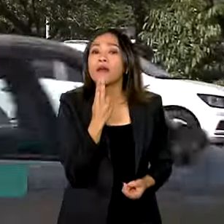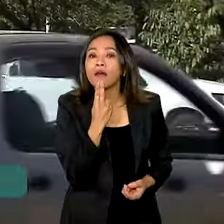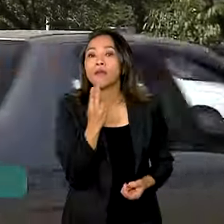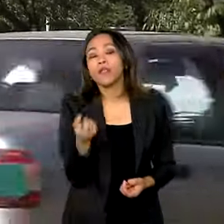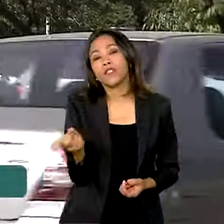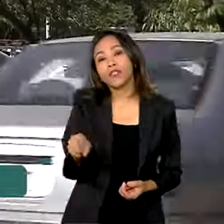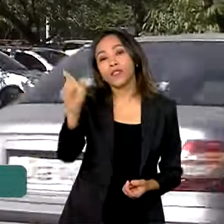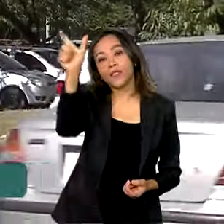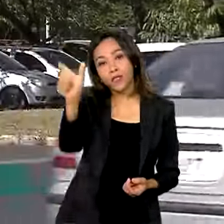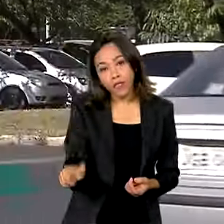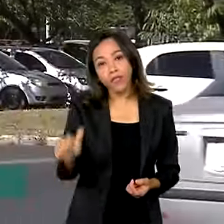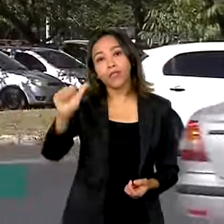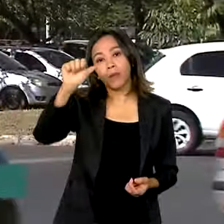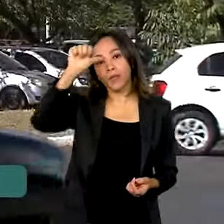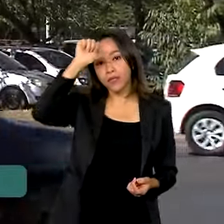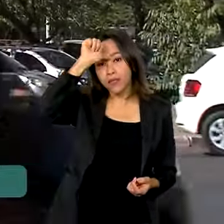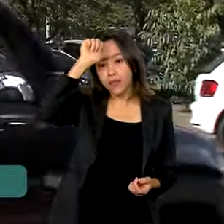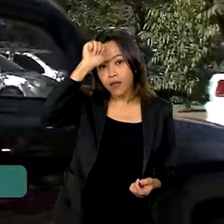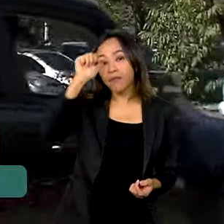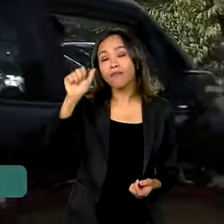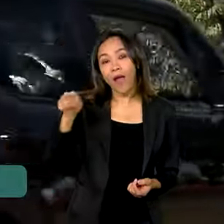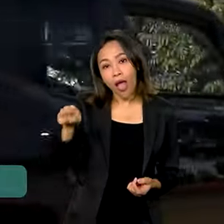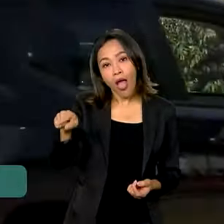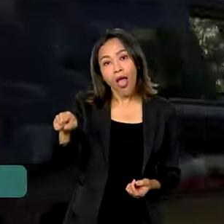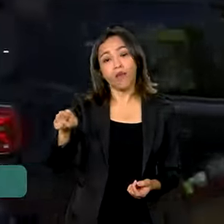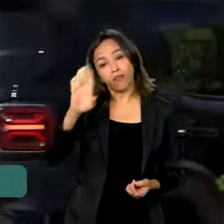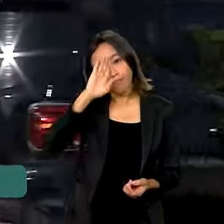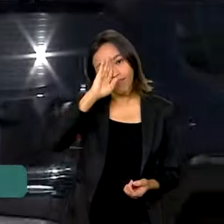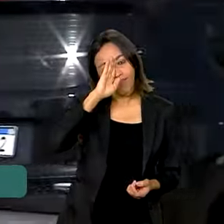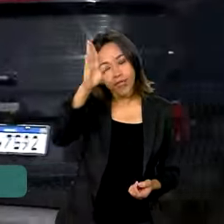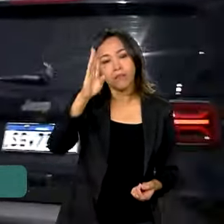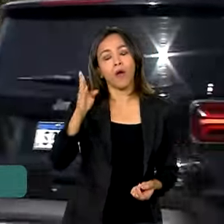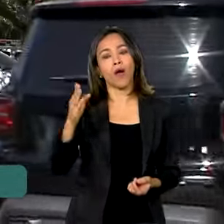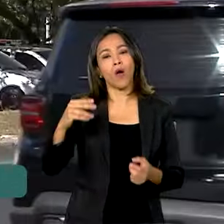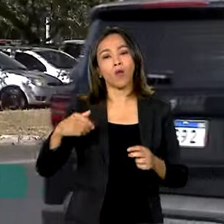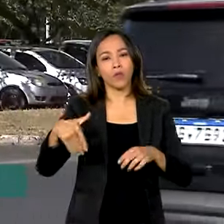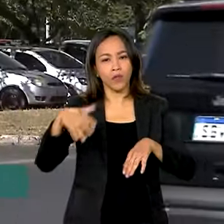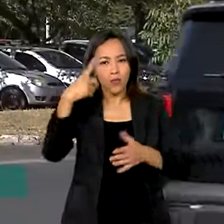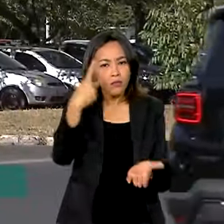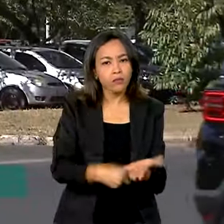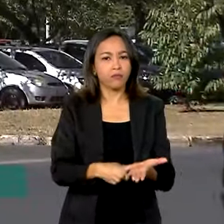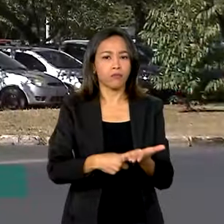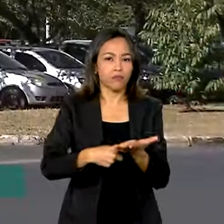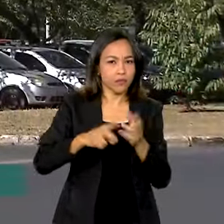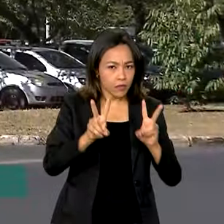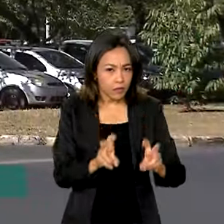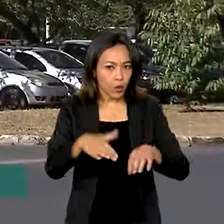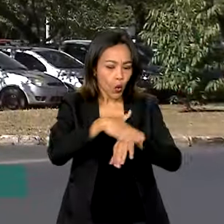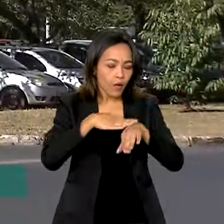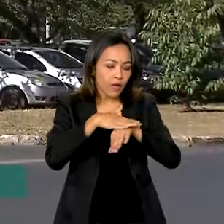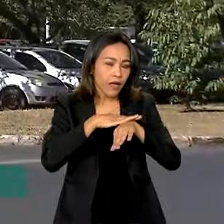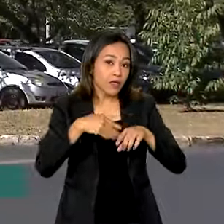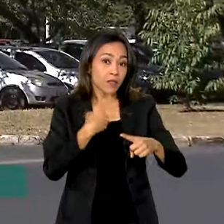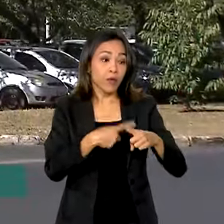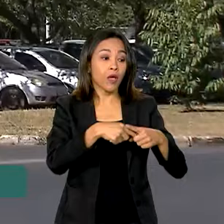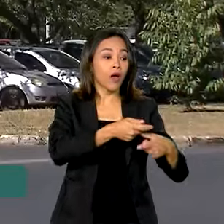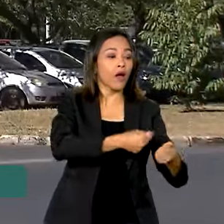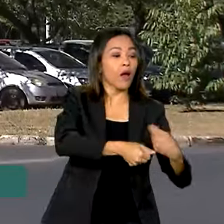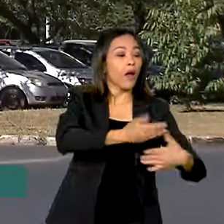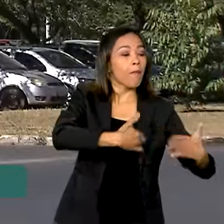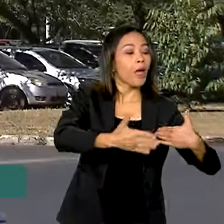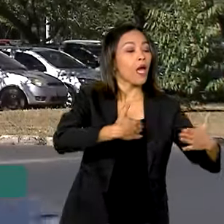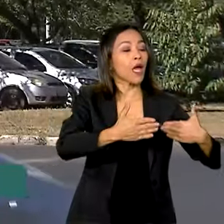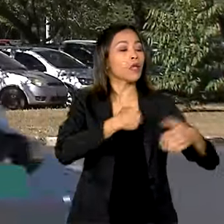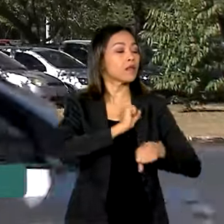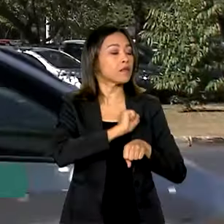e Sterdueck, da Gestão. Esse é o principal destaque da agenda de hoje, já que o mercado aguarda os números do